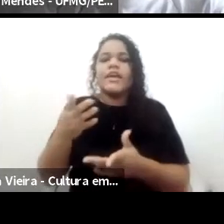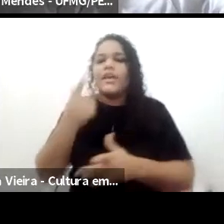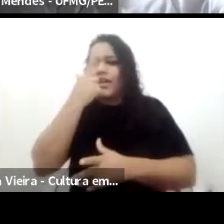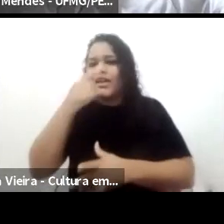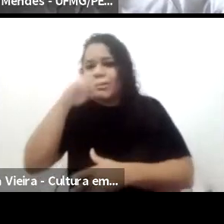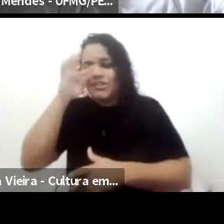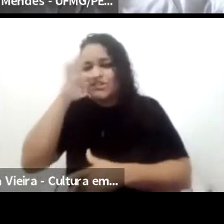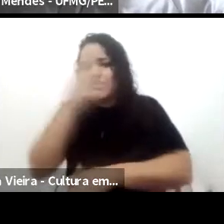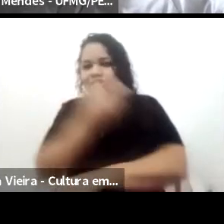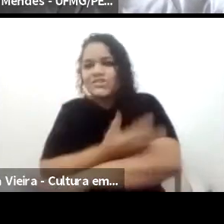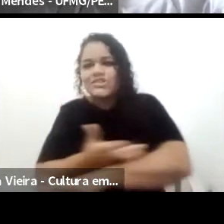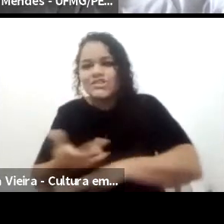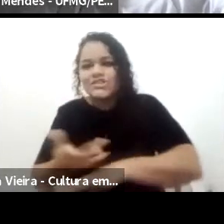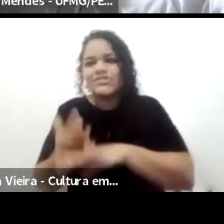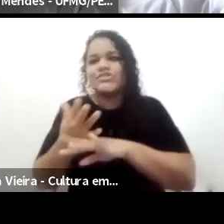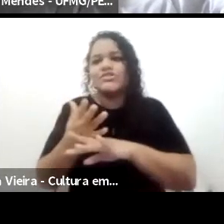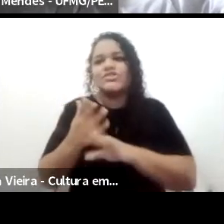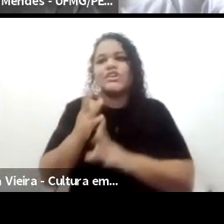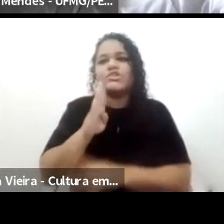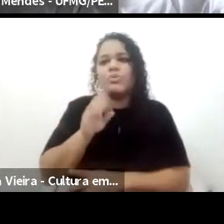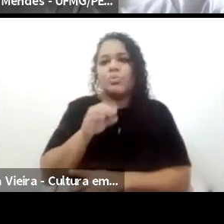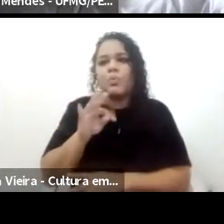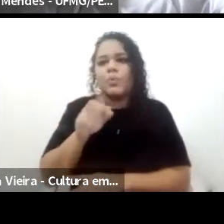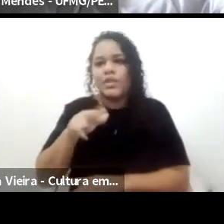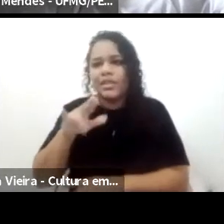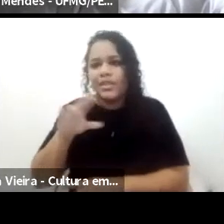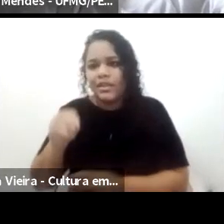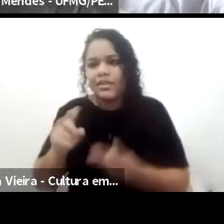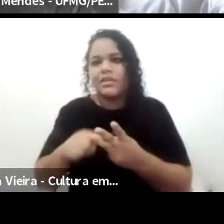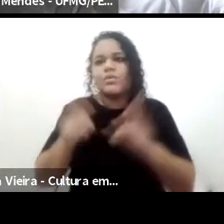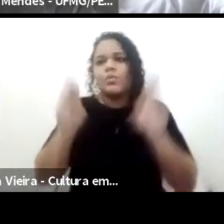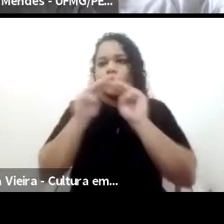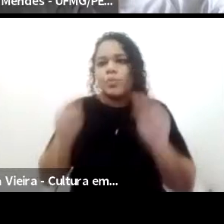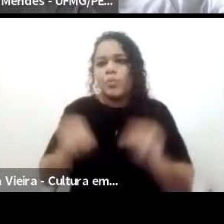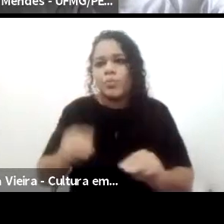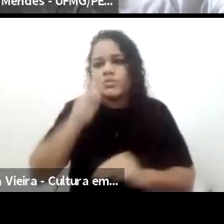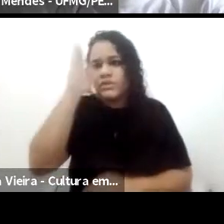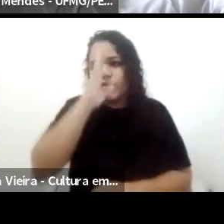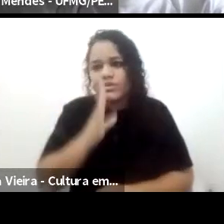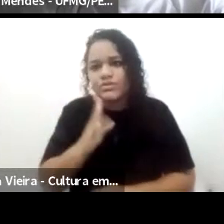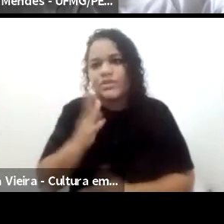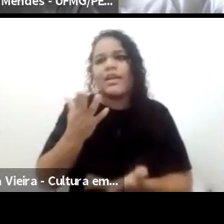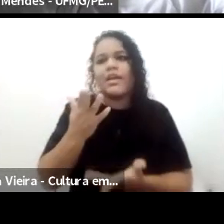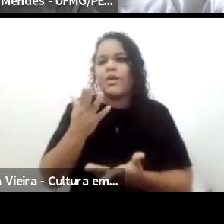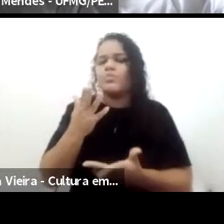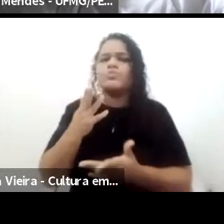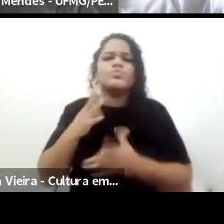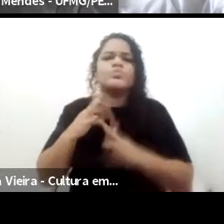a missão artística, em 1816, o olhar do outro, o olhar